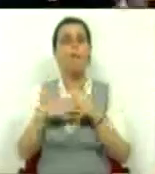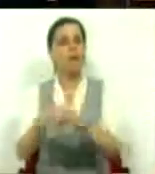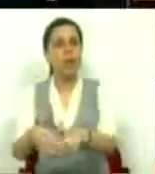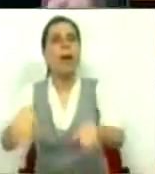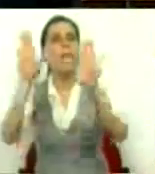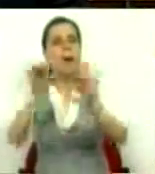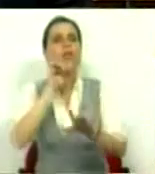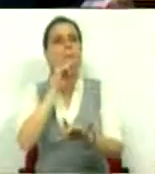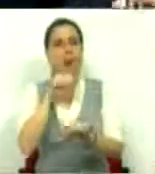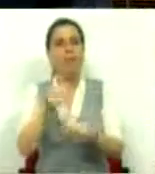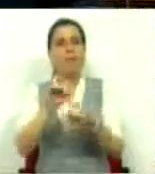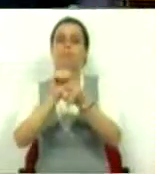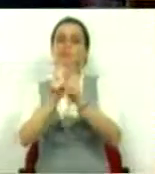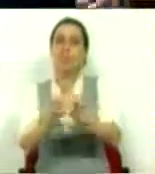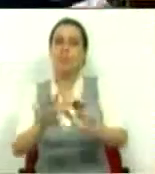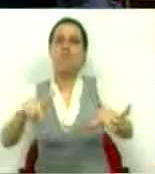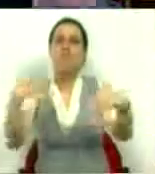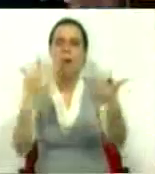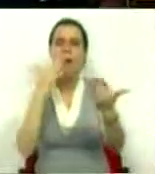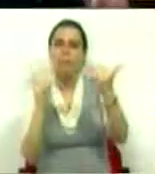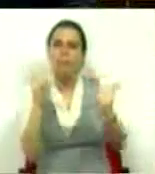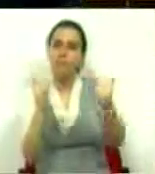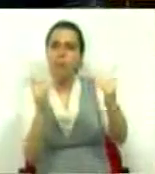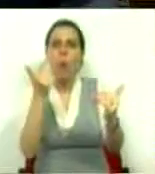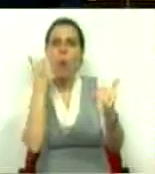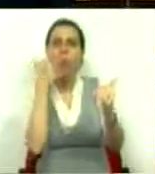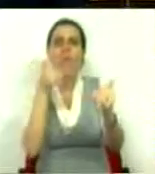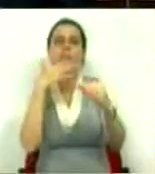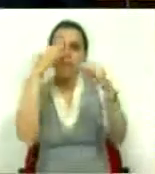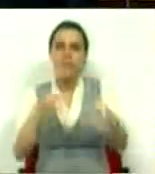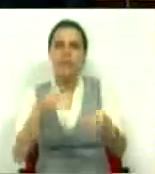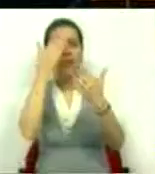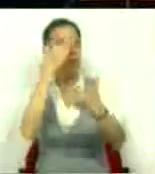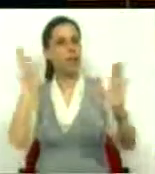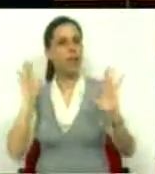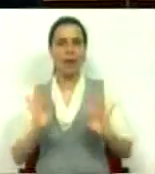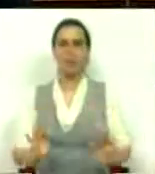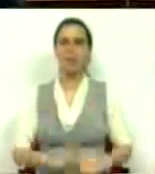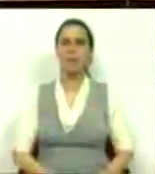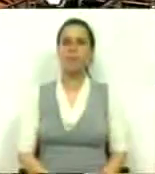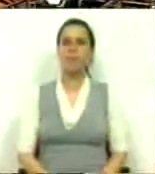processos, mas eles podem vir a ser corrigidos, calibrados e, sobretudo, certificados democraticamente.